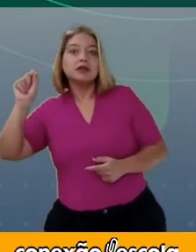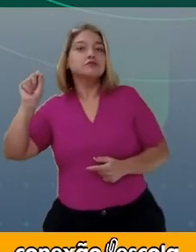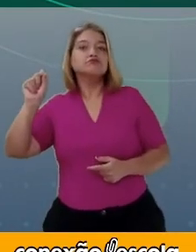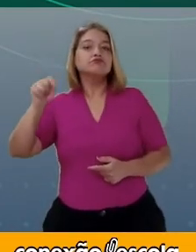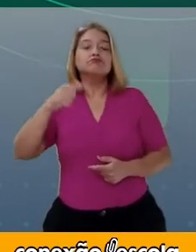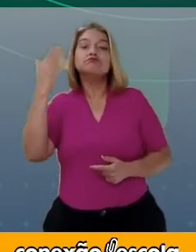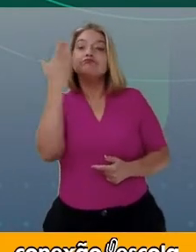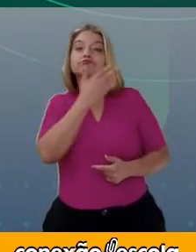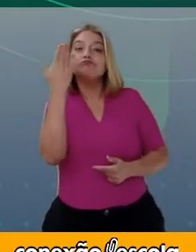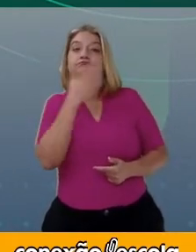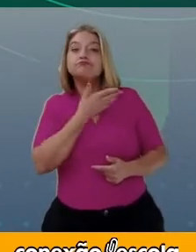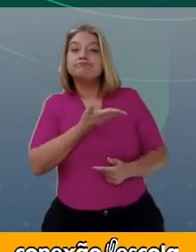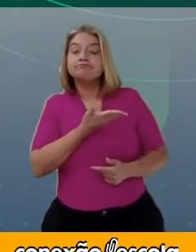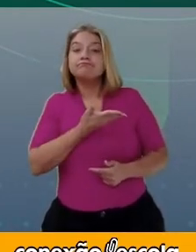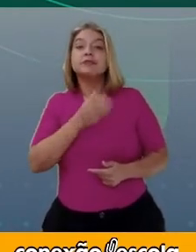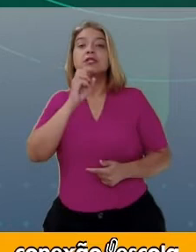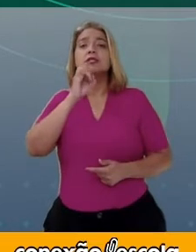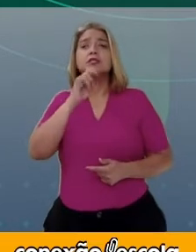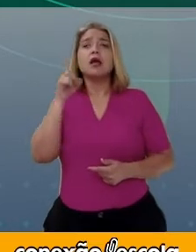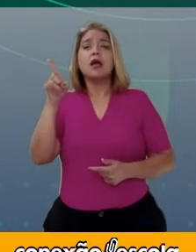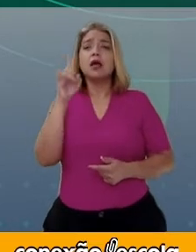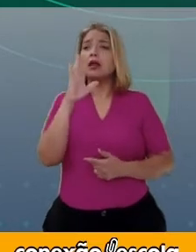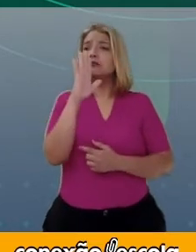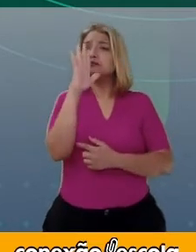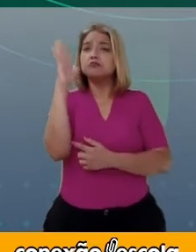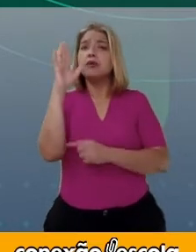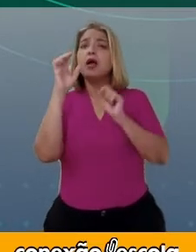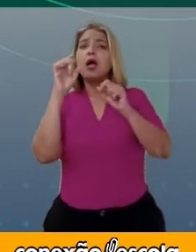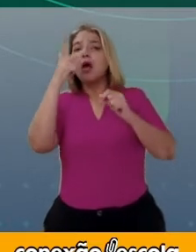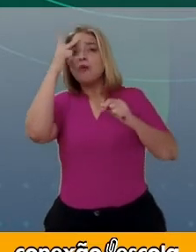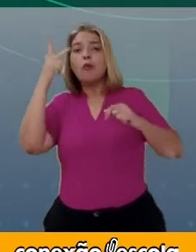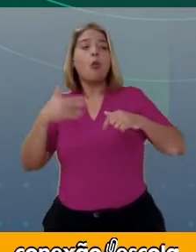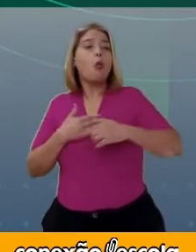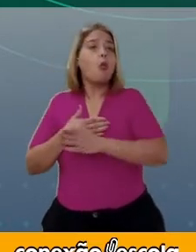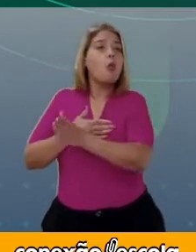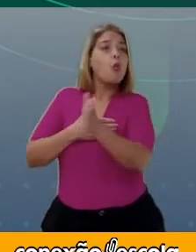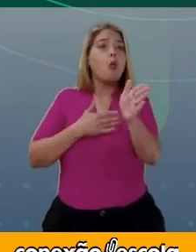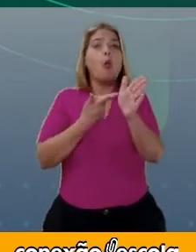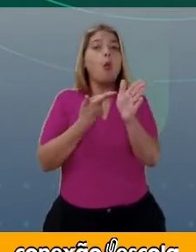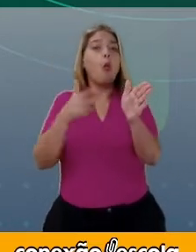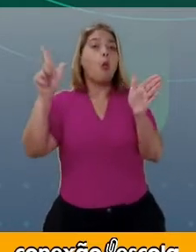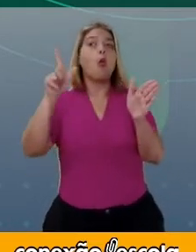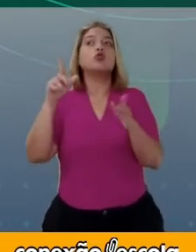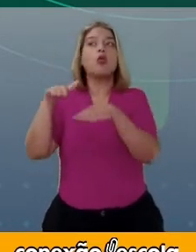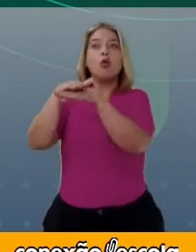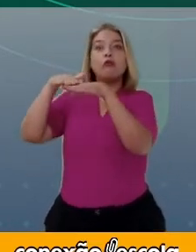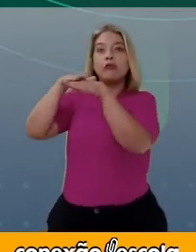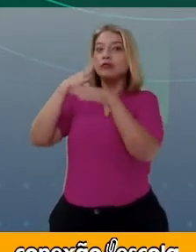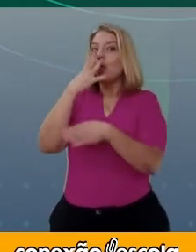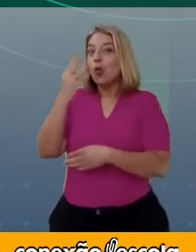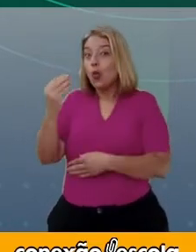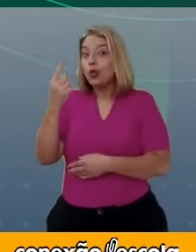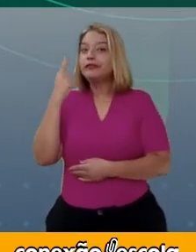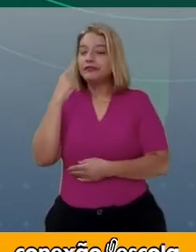que ela iria pegar outro caminho e iria conversar com o lobo? Vamos continuar.